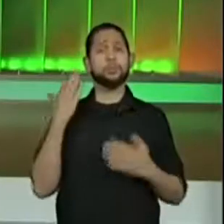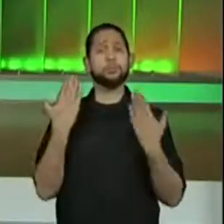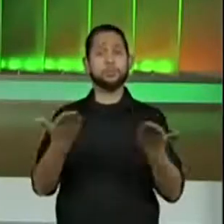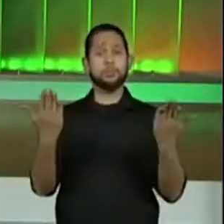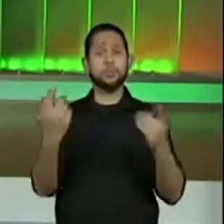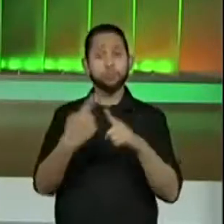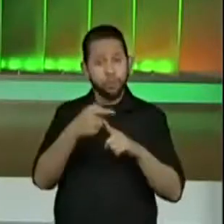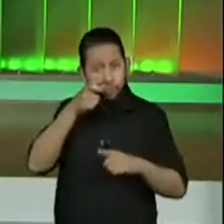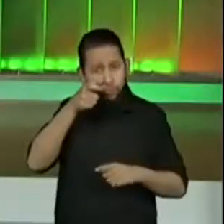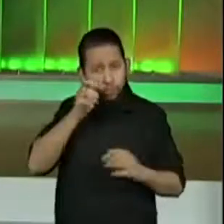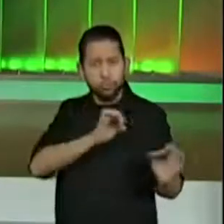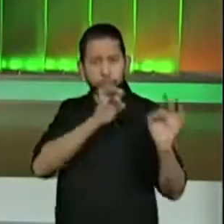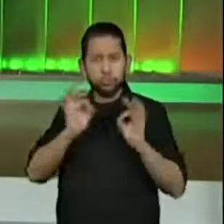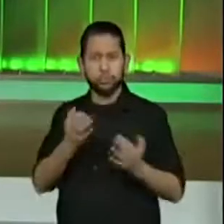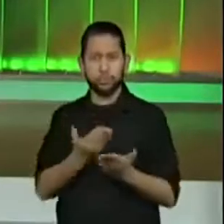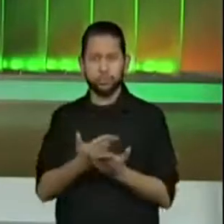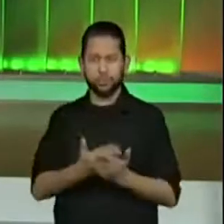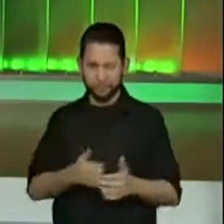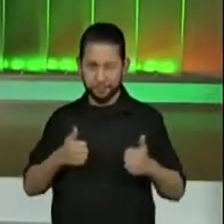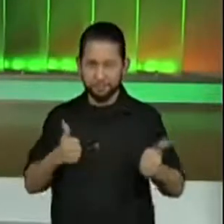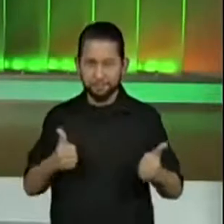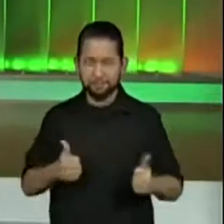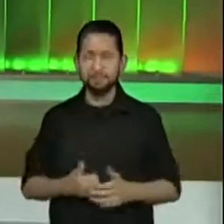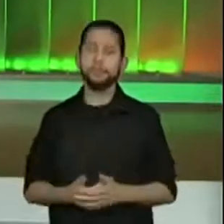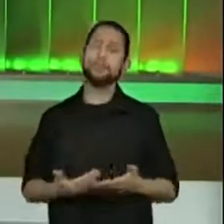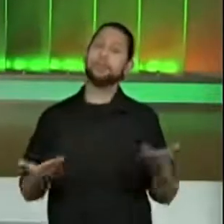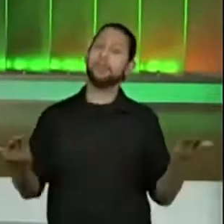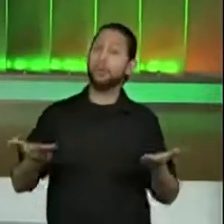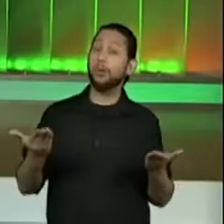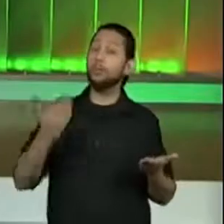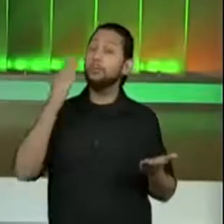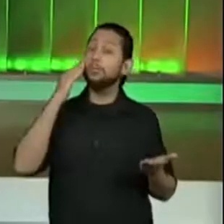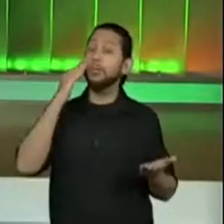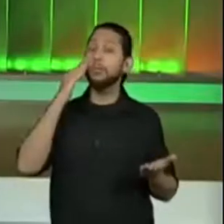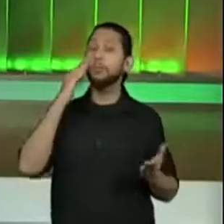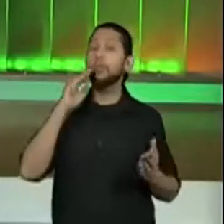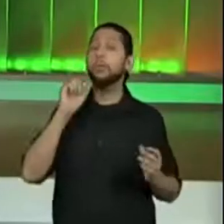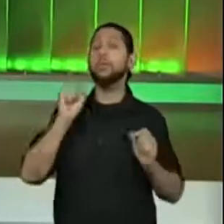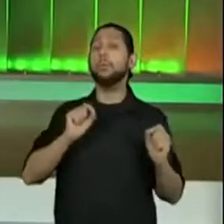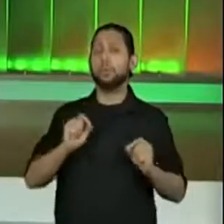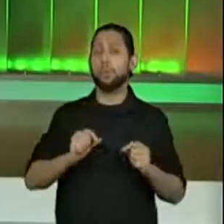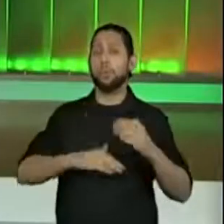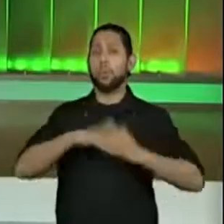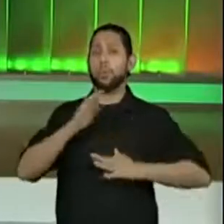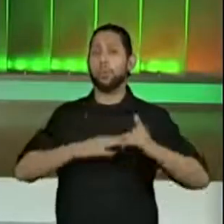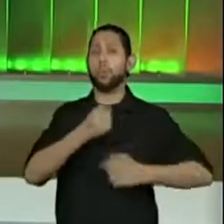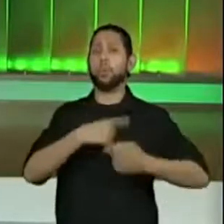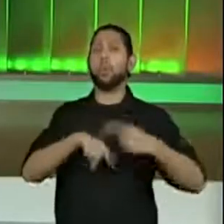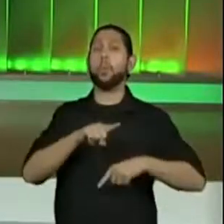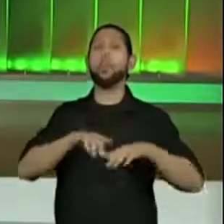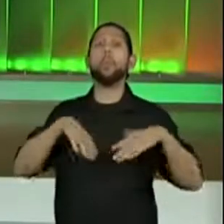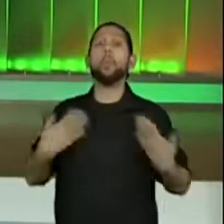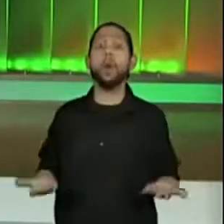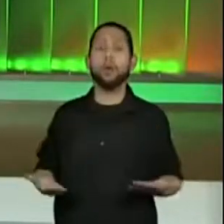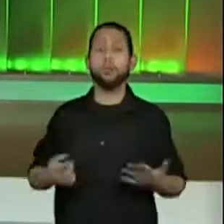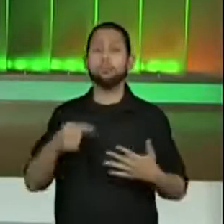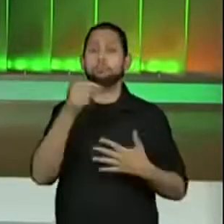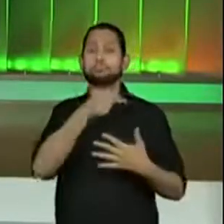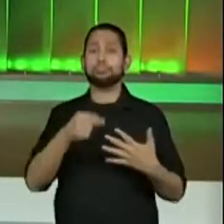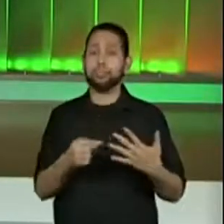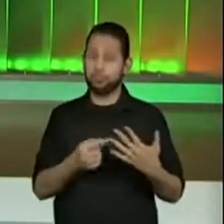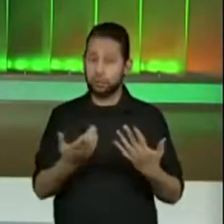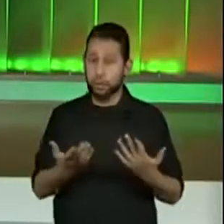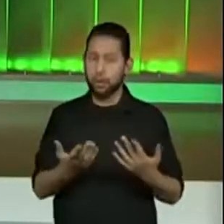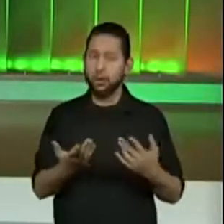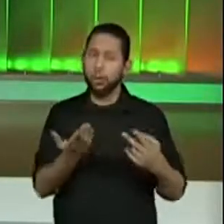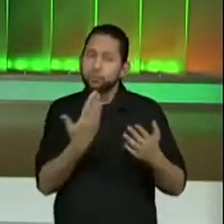acompanhando as nossas aulas, ok? Então vamos lá. Vamos entender do que a gente vai falar hoje? Vou colocar a habilidade na telinha. Hoje não, né? Nesse segundo